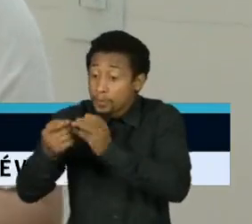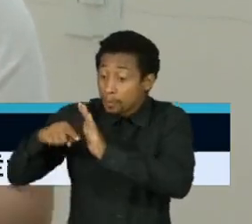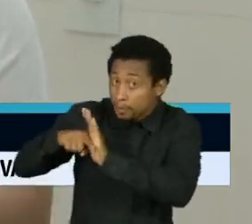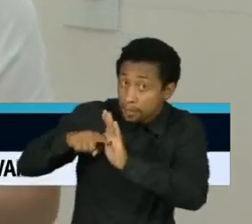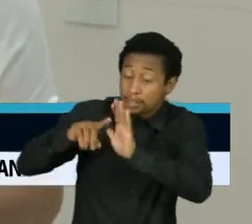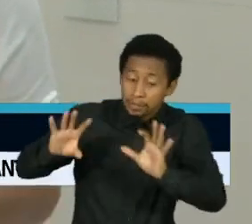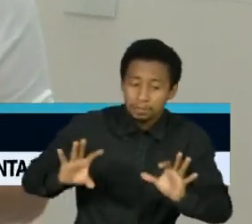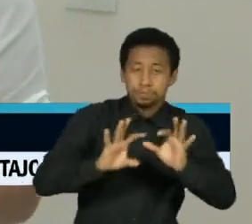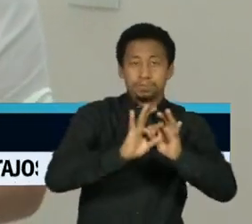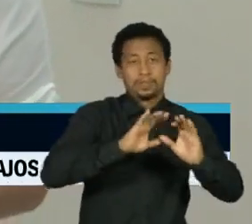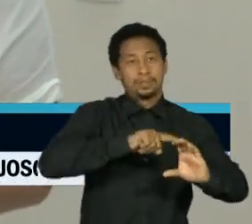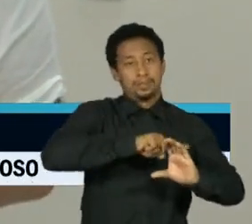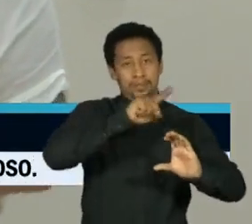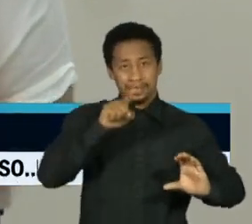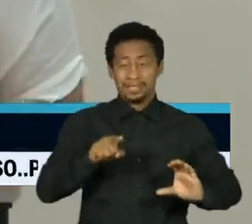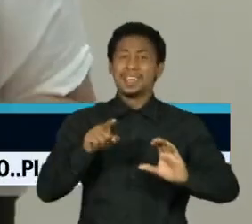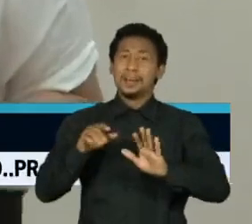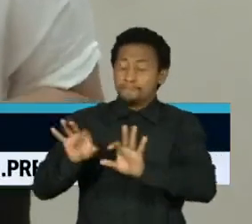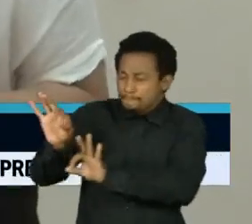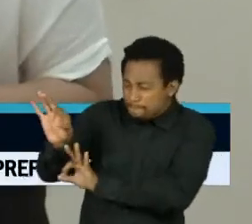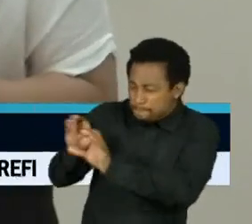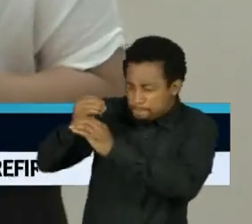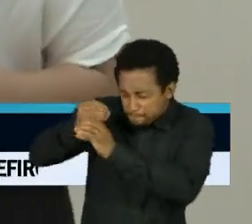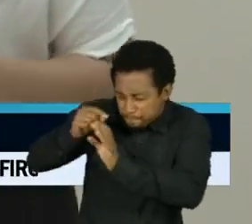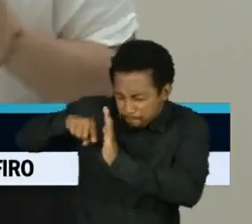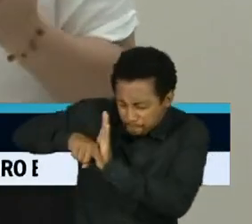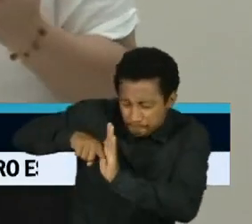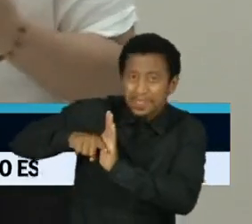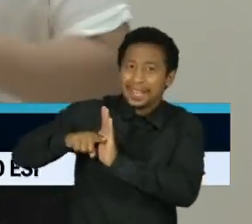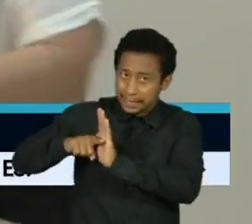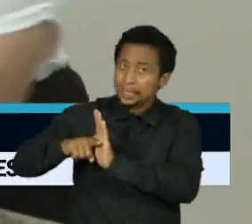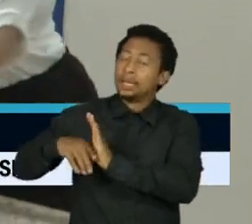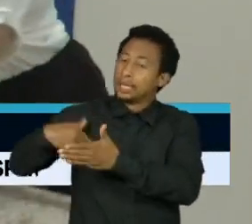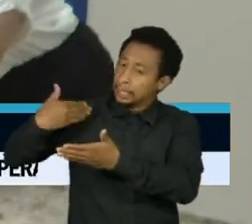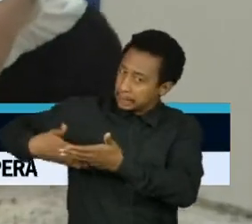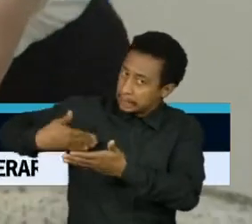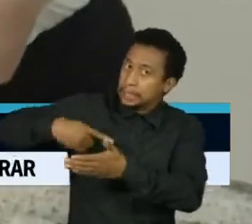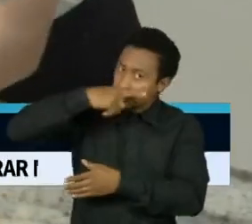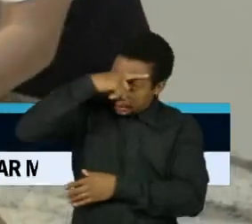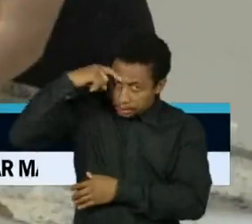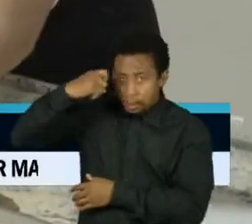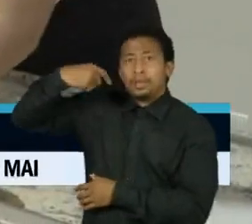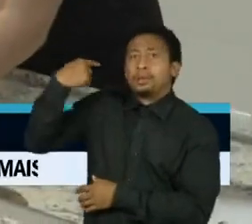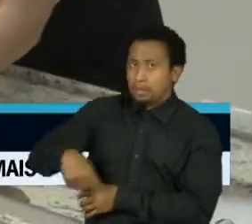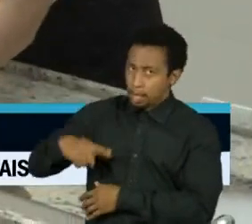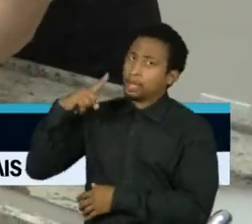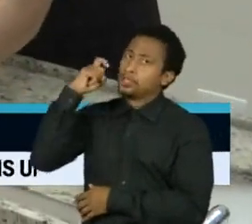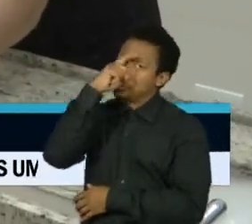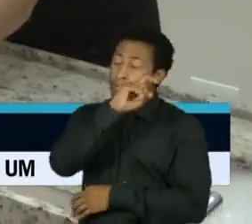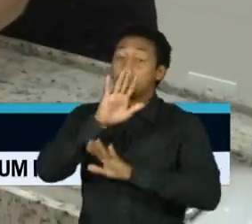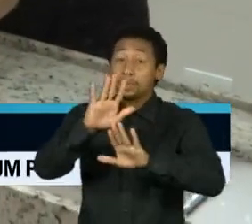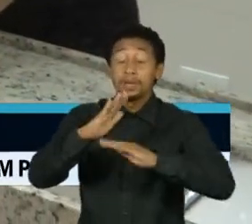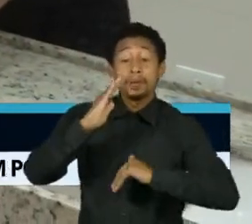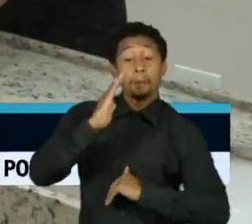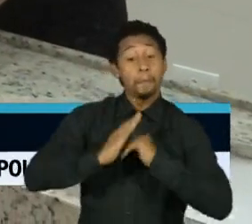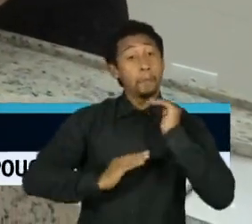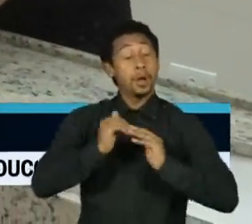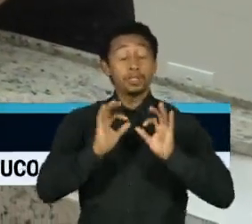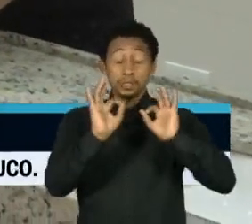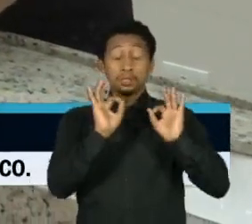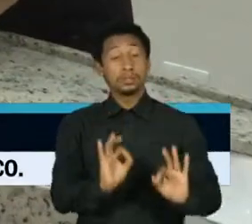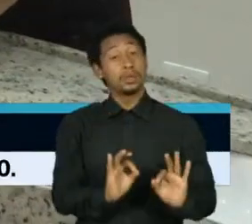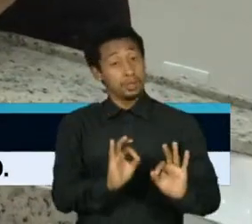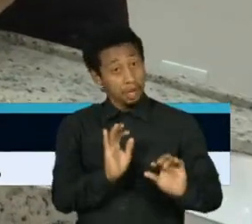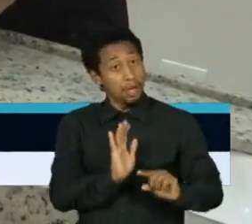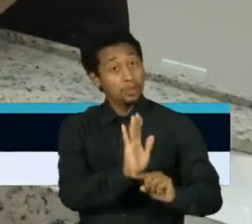entendemos os benefícios das novas práticas, fica mais fácil. Um exemplo é higienizar as mãos corretamente. Compreender